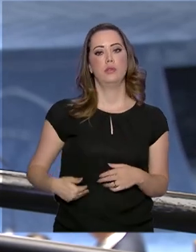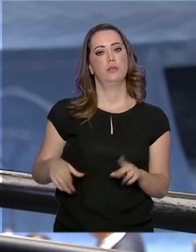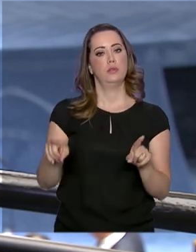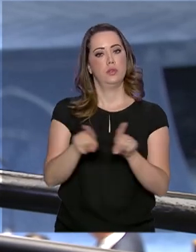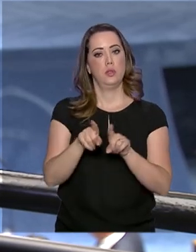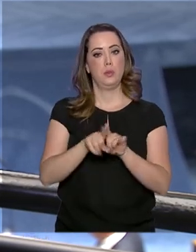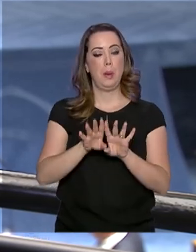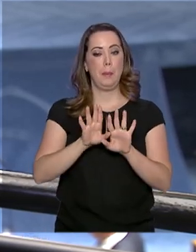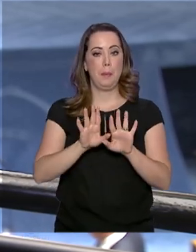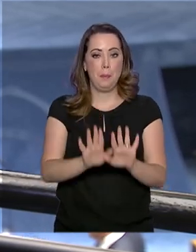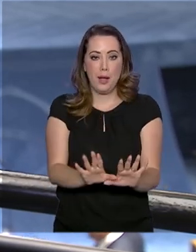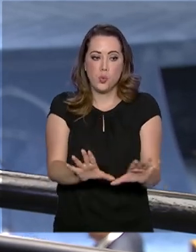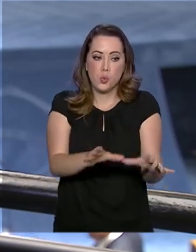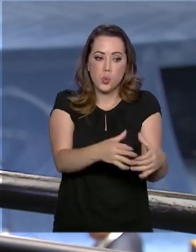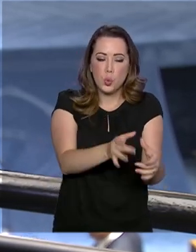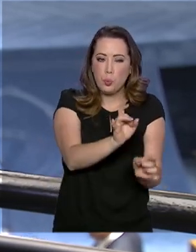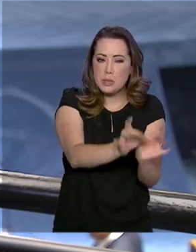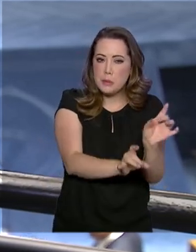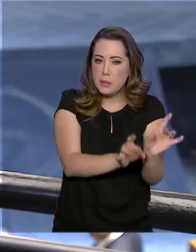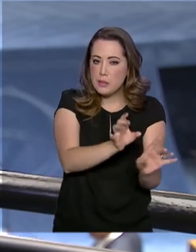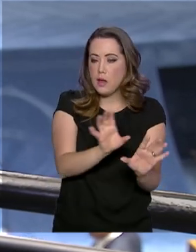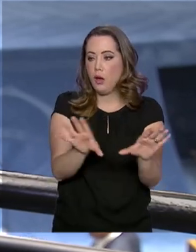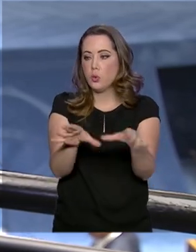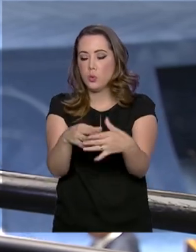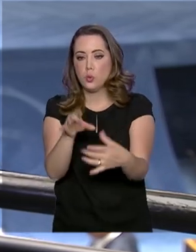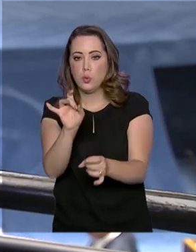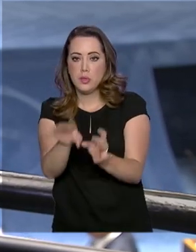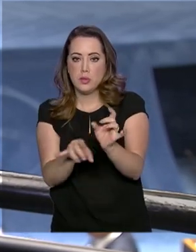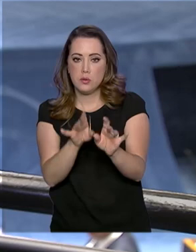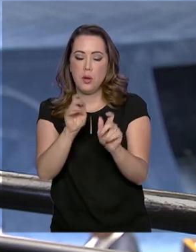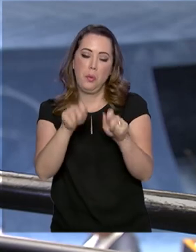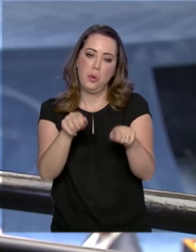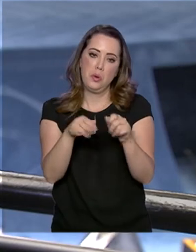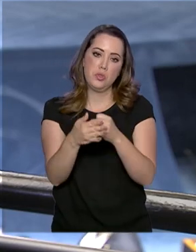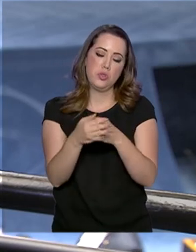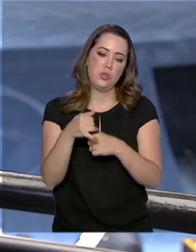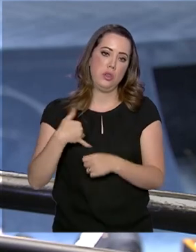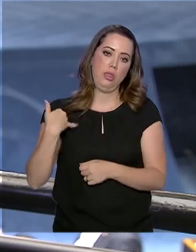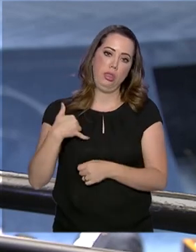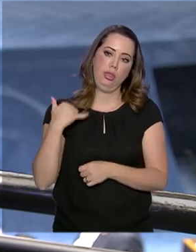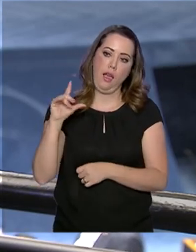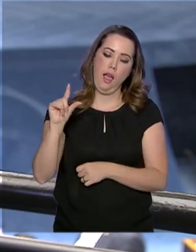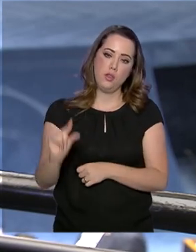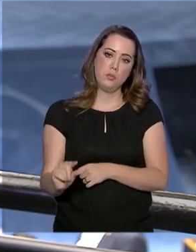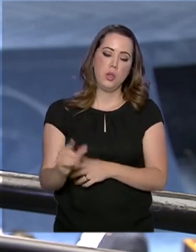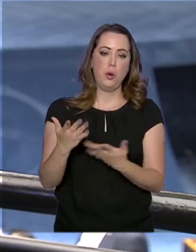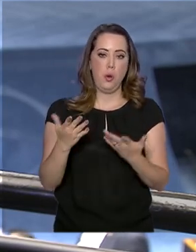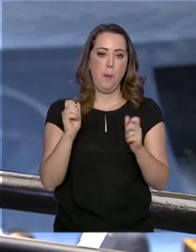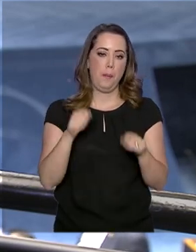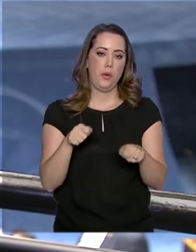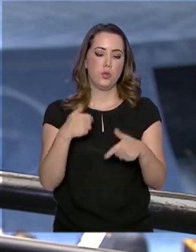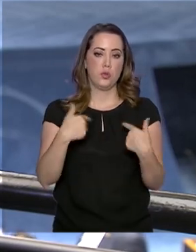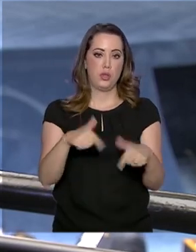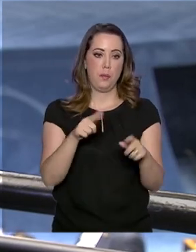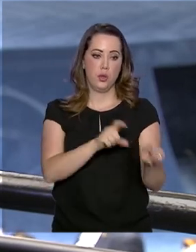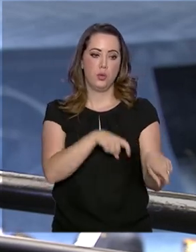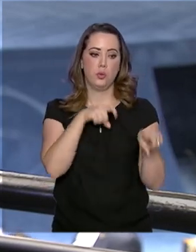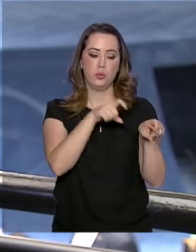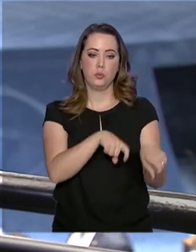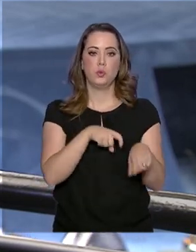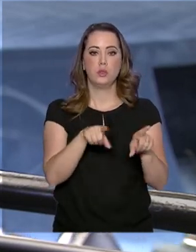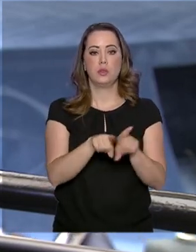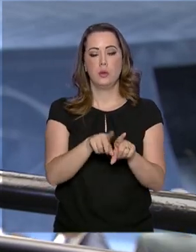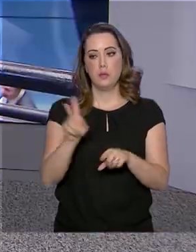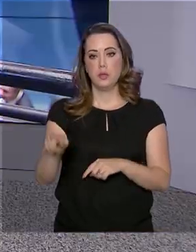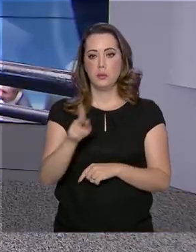direito a aposentadorias especiais com a previsão de idade mínima um pouco mais cedo. É o caso dos trabalhadores rurais e dos